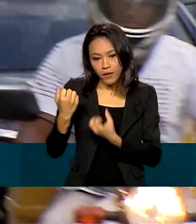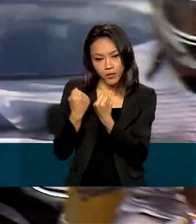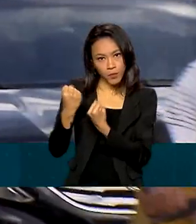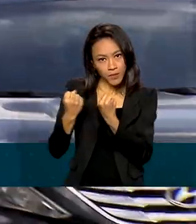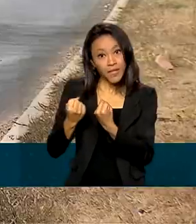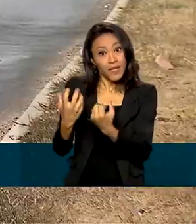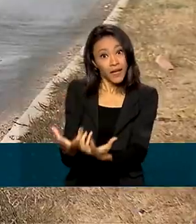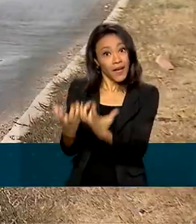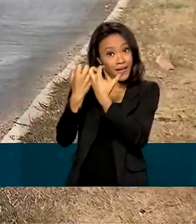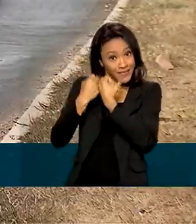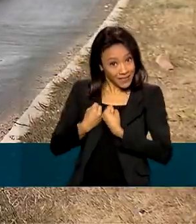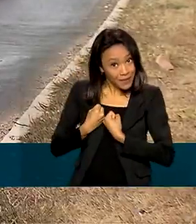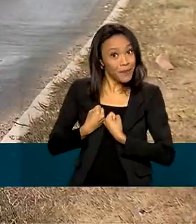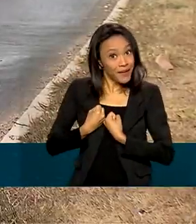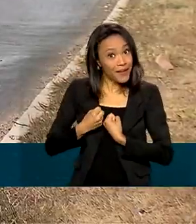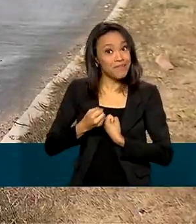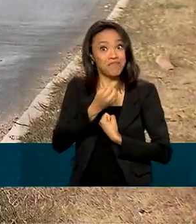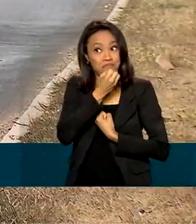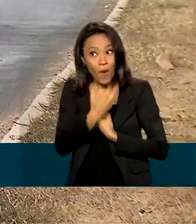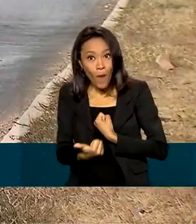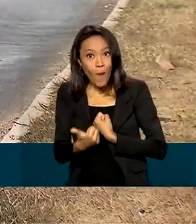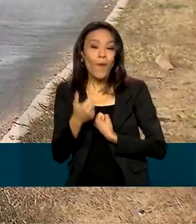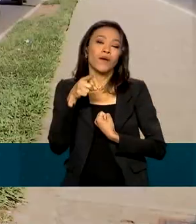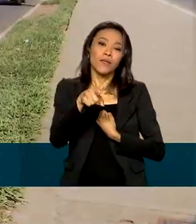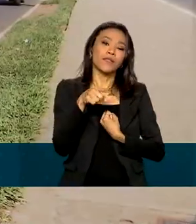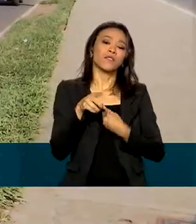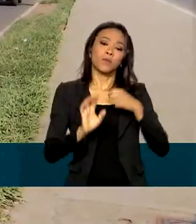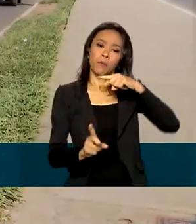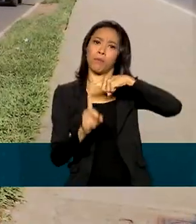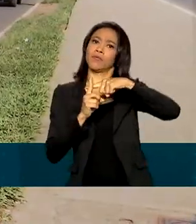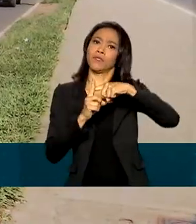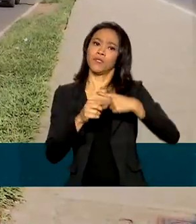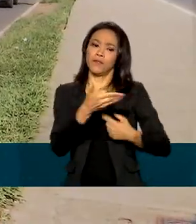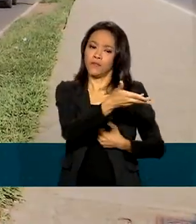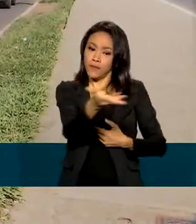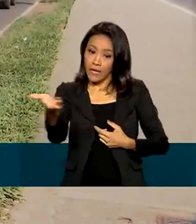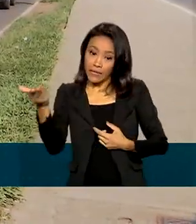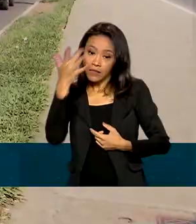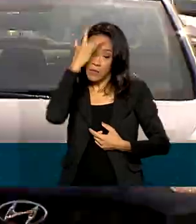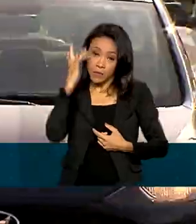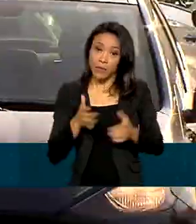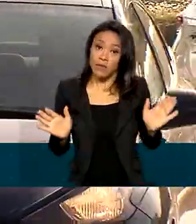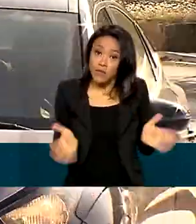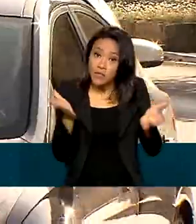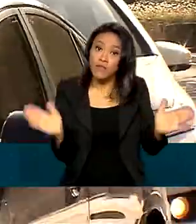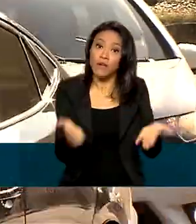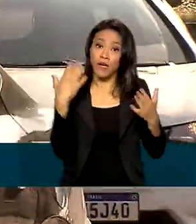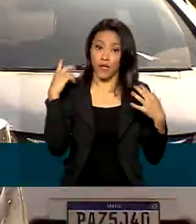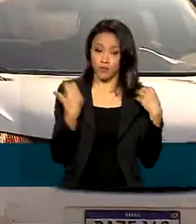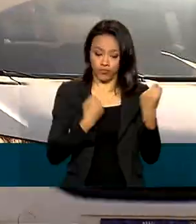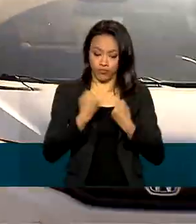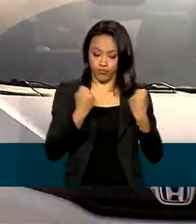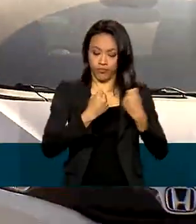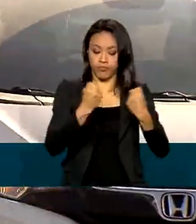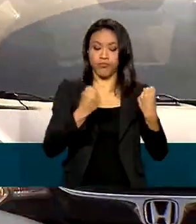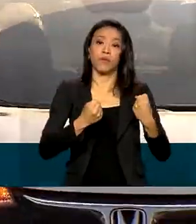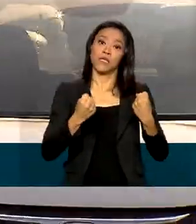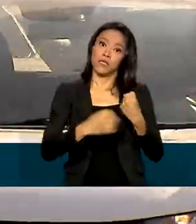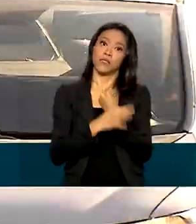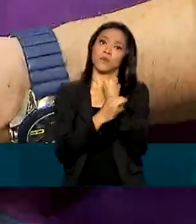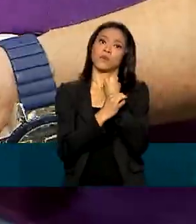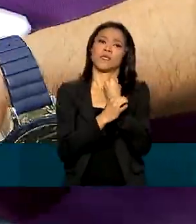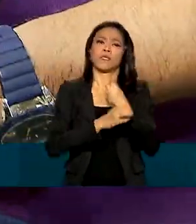benefícios. Com registro positivo dos condutores, os motoristas são incentivados a manter uma postura segura no